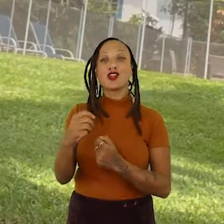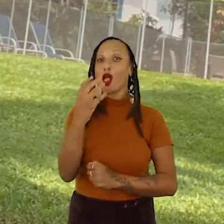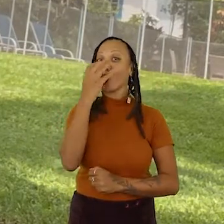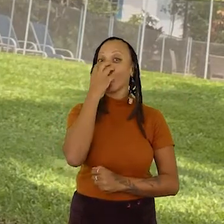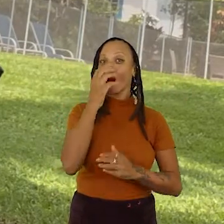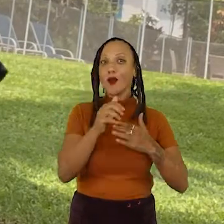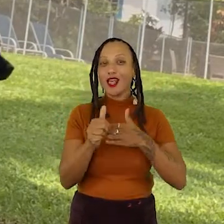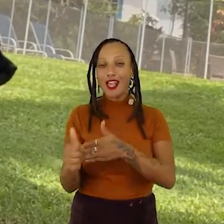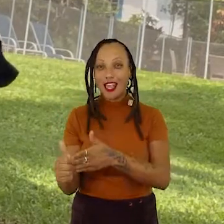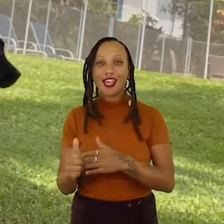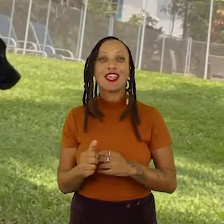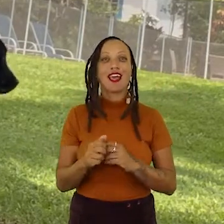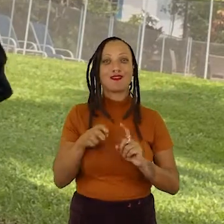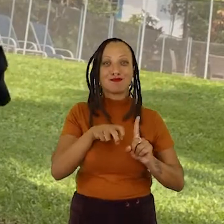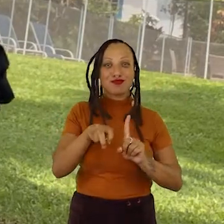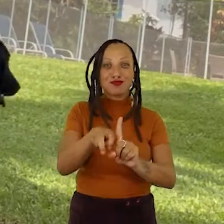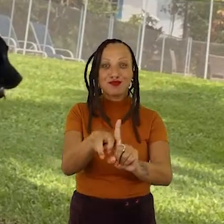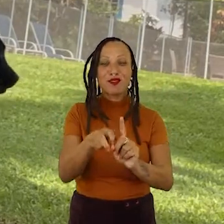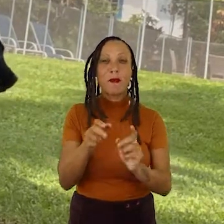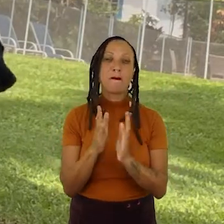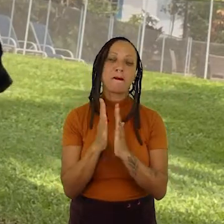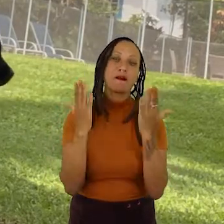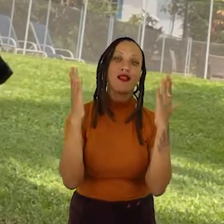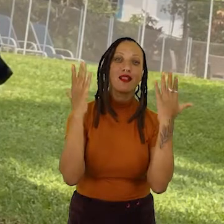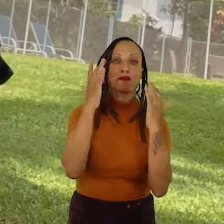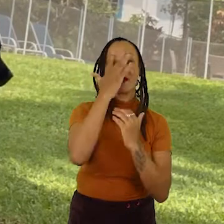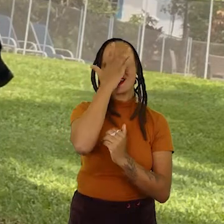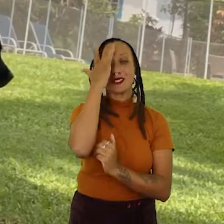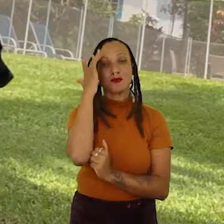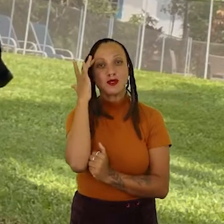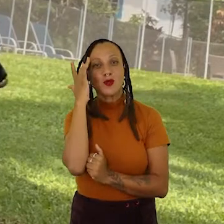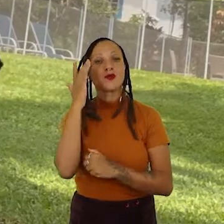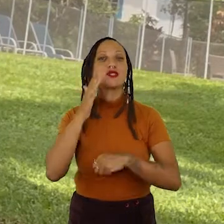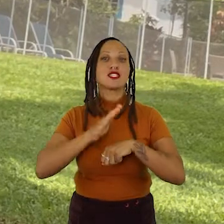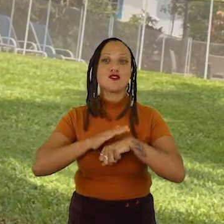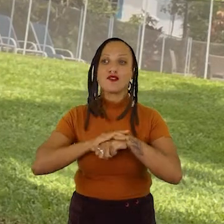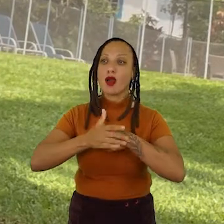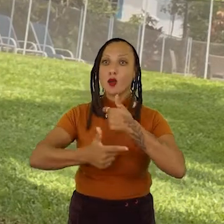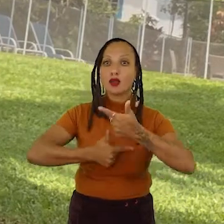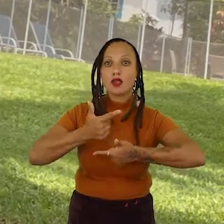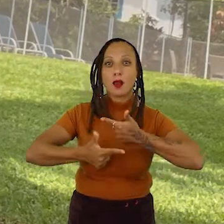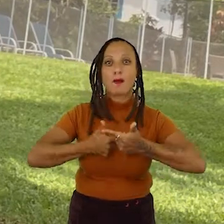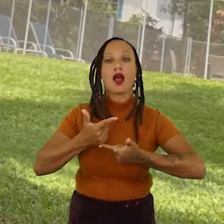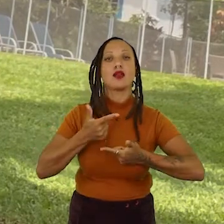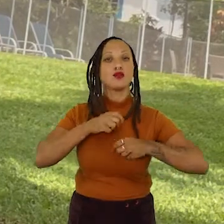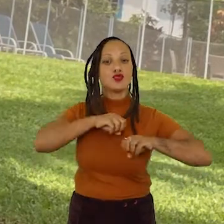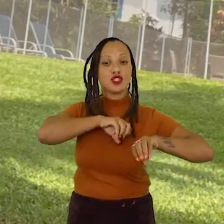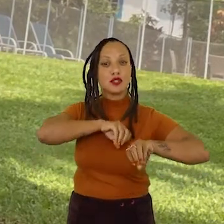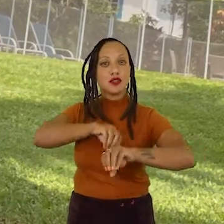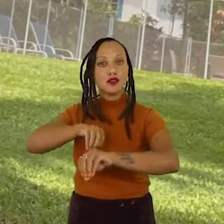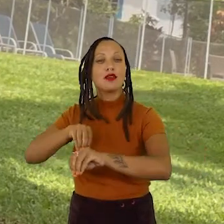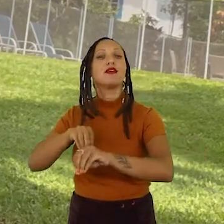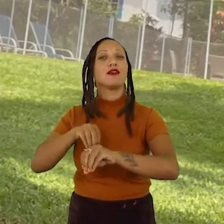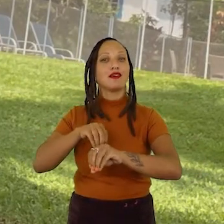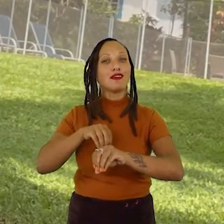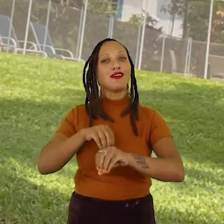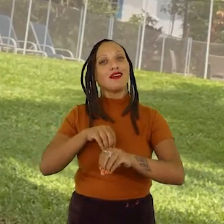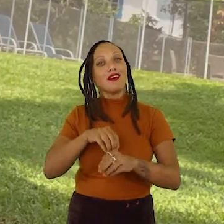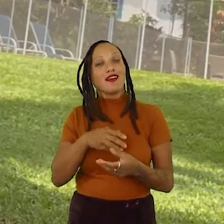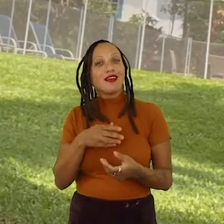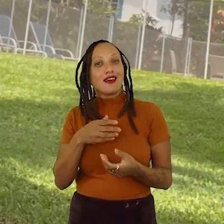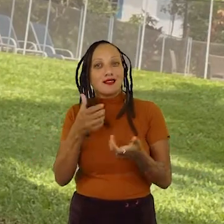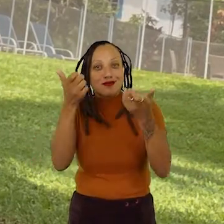do Cão Guia. E parabéns a todos que exercem esse trabalho de formação,